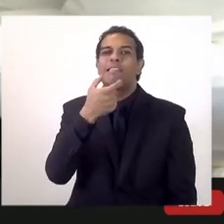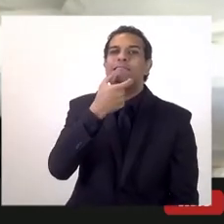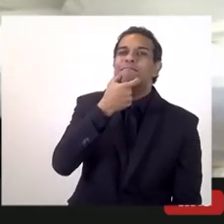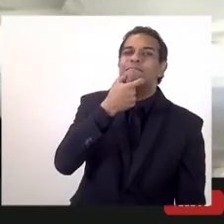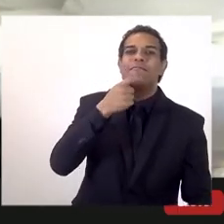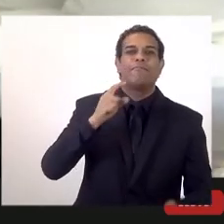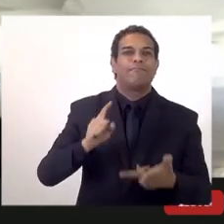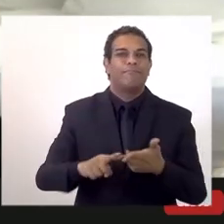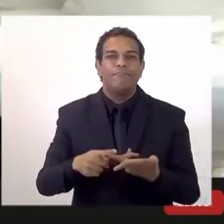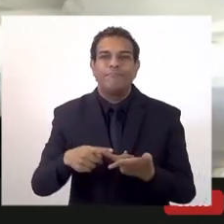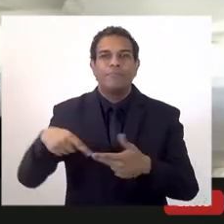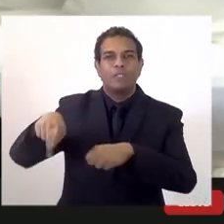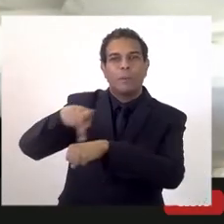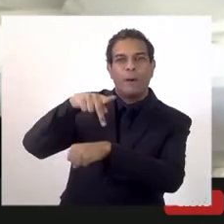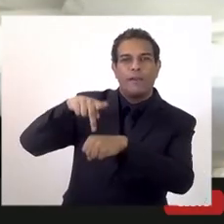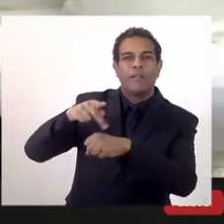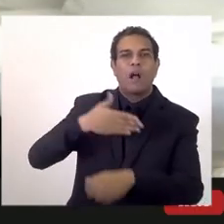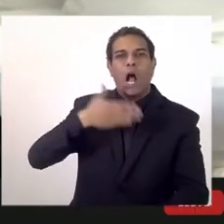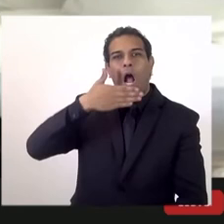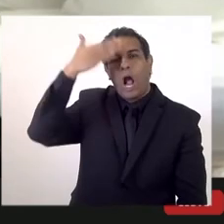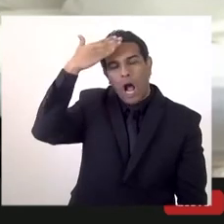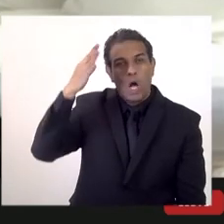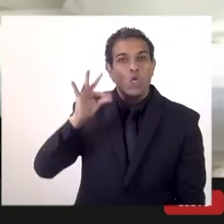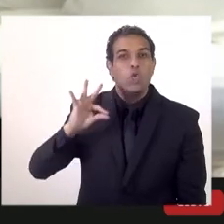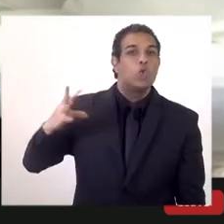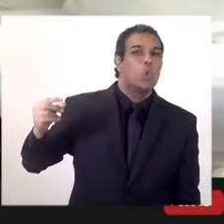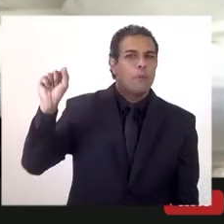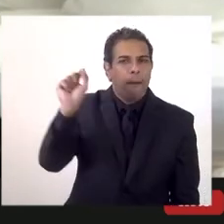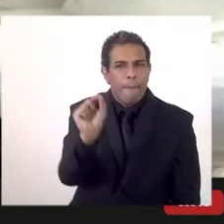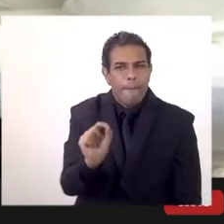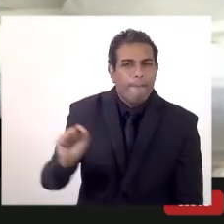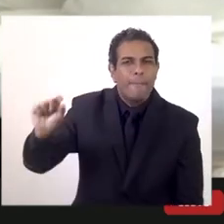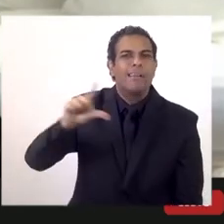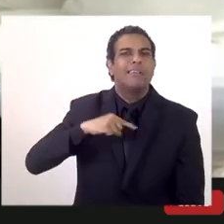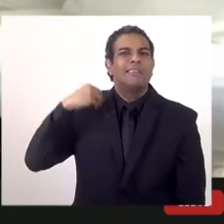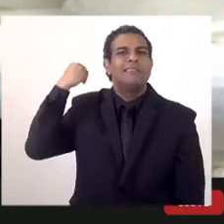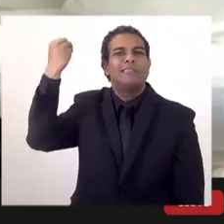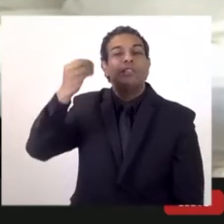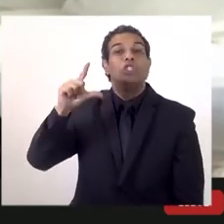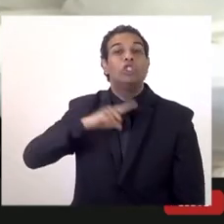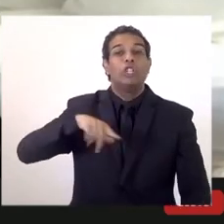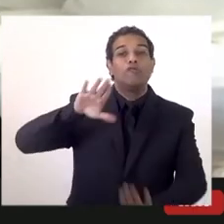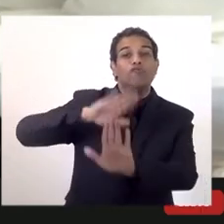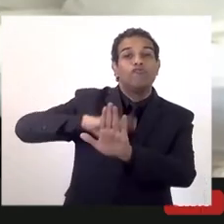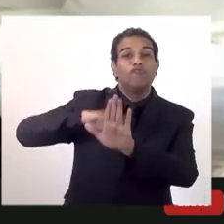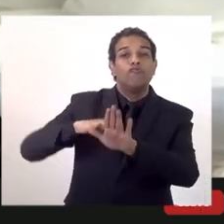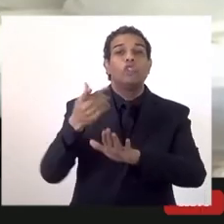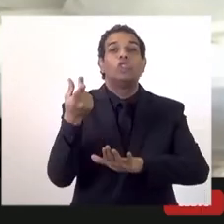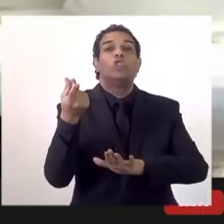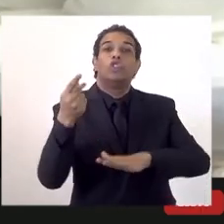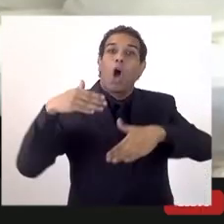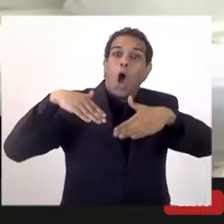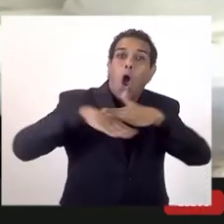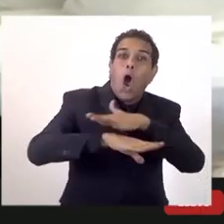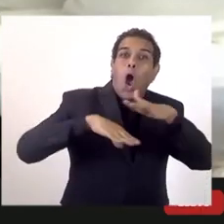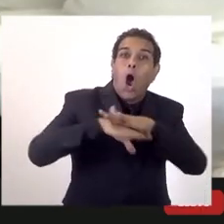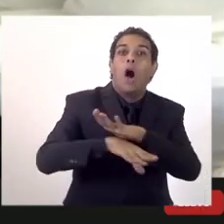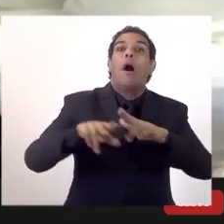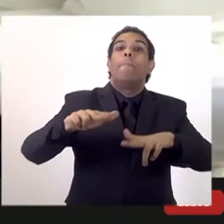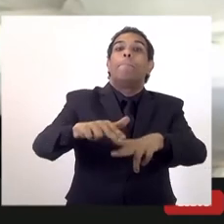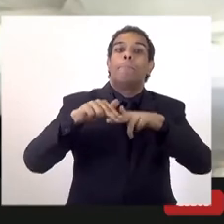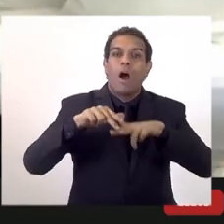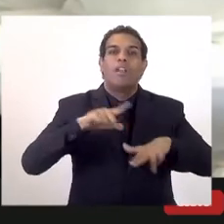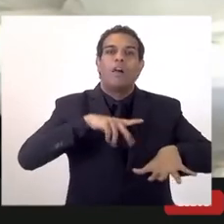Noruega pegou os países árabes e todos eles já tinham um fundo exatamente o dinheiro provido da